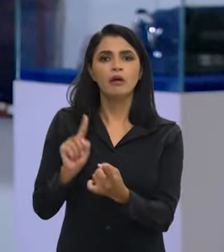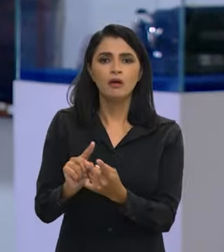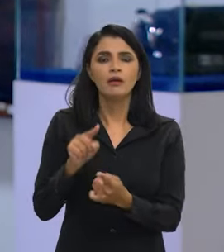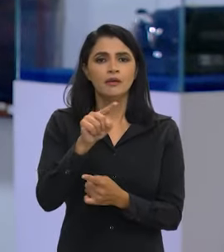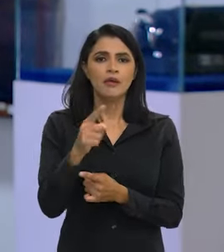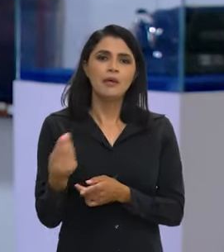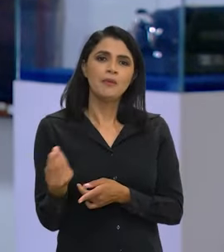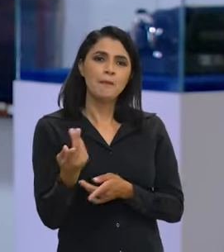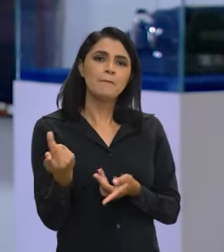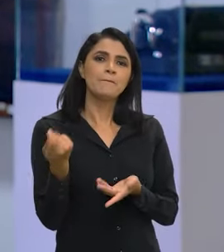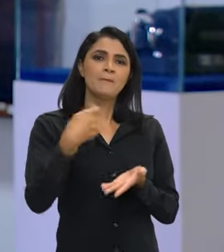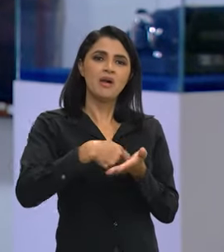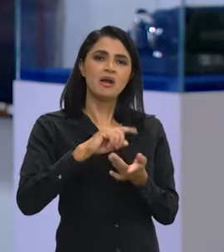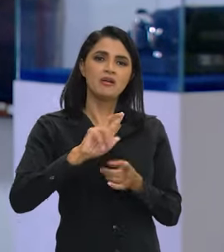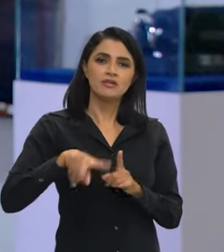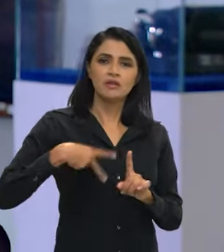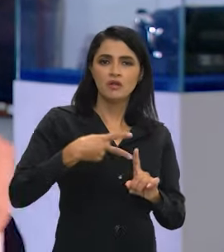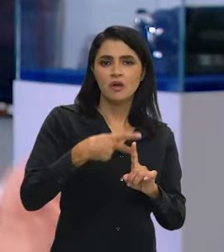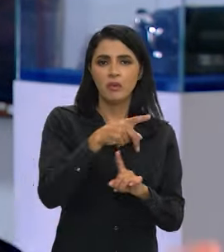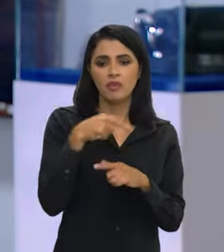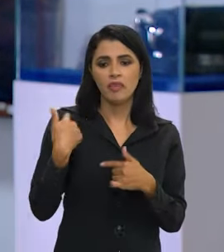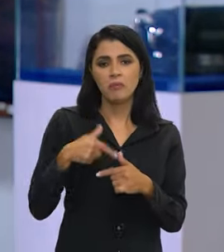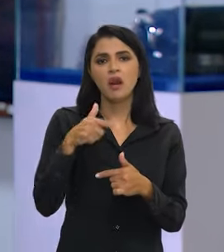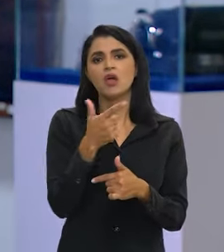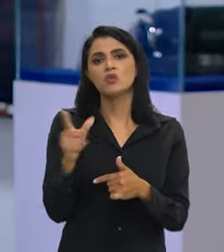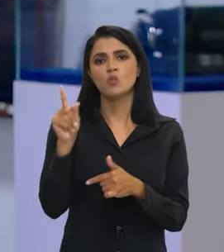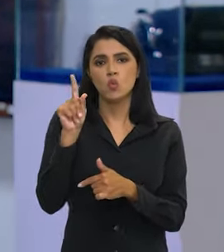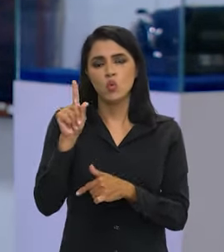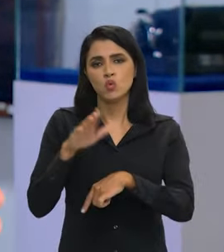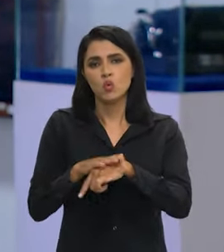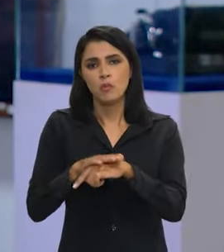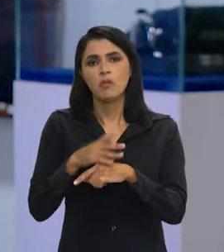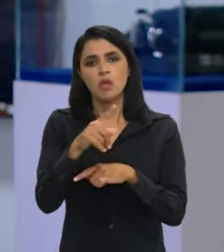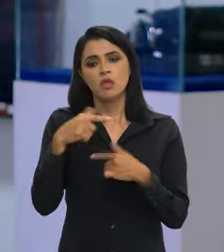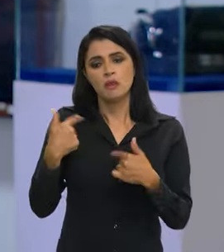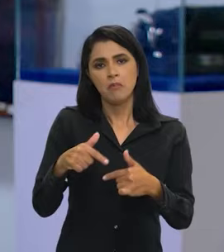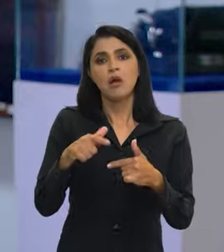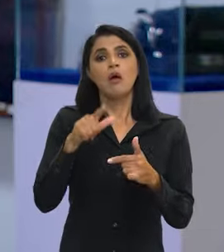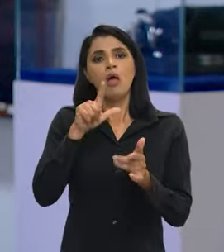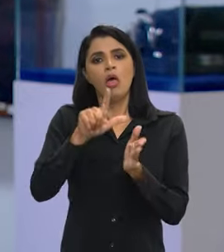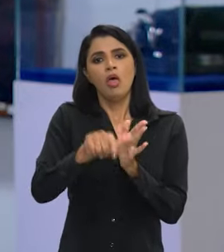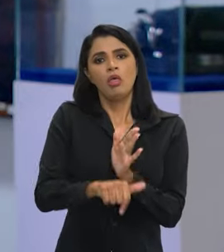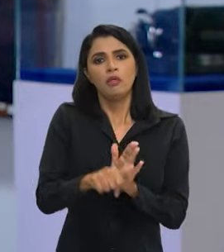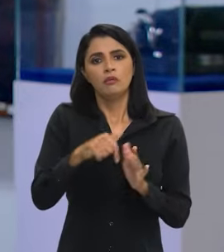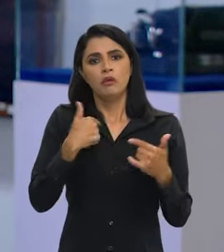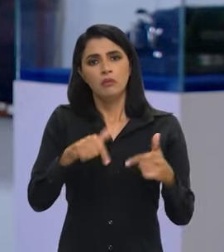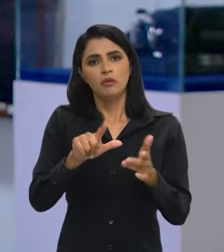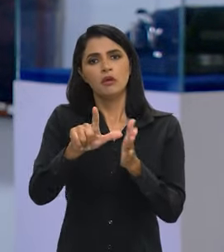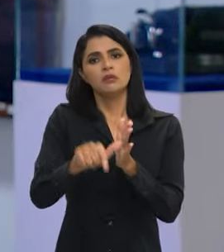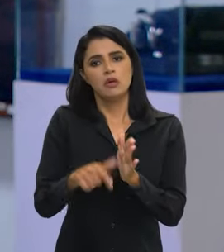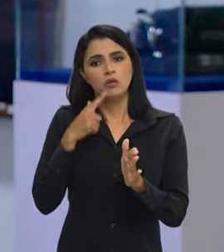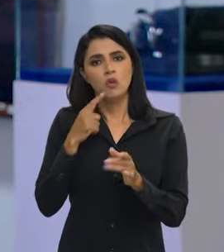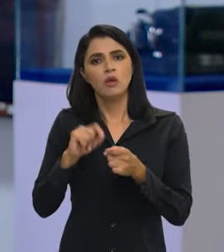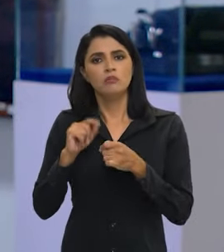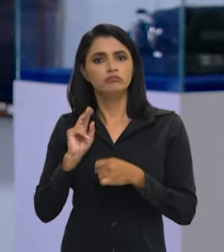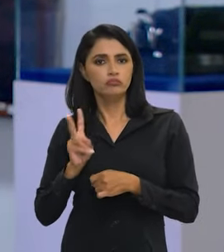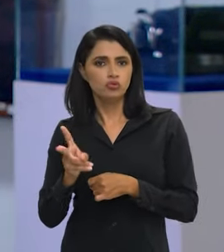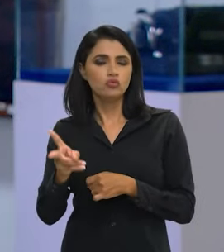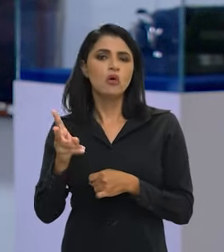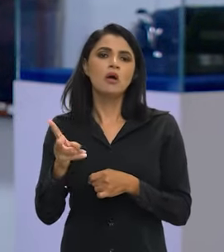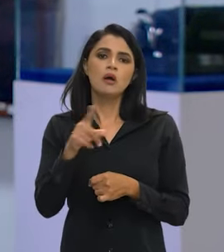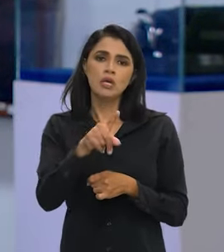servidor, para ele poder fazer no contraturno, para fazer mais, somente as tarefas atrasadas. Esse programa se encerra